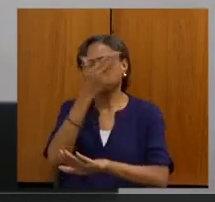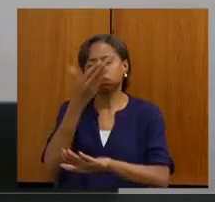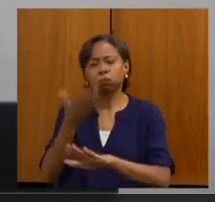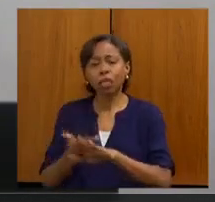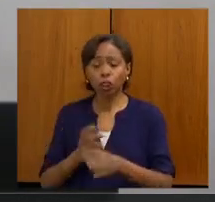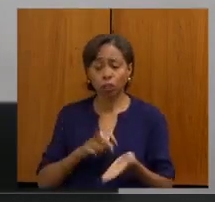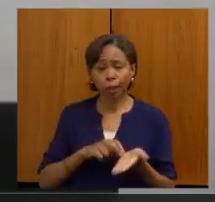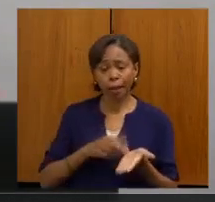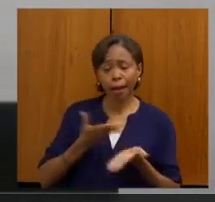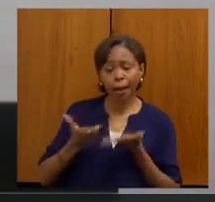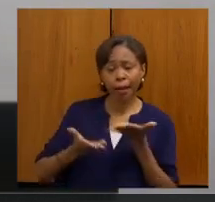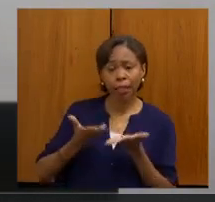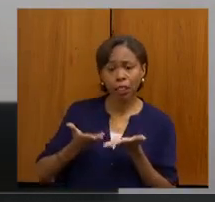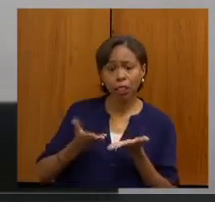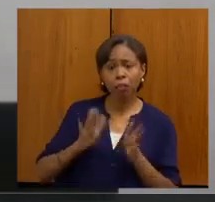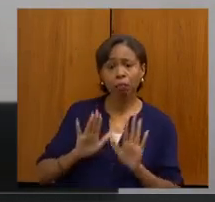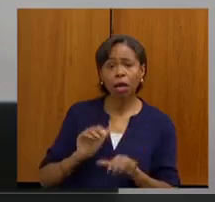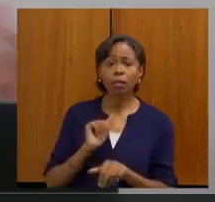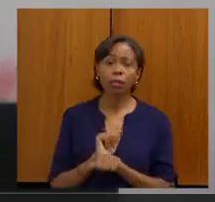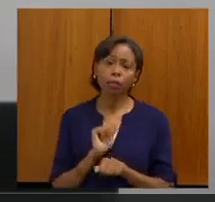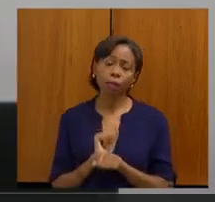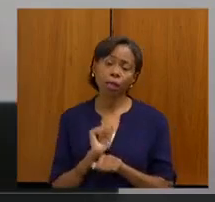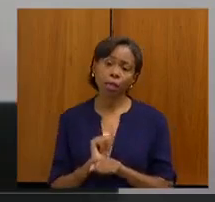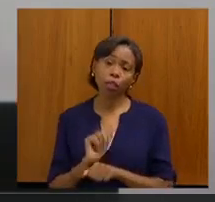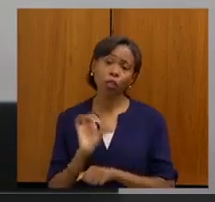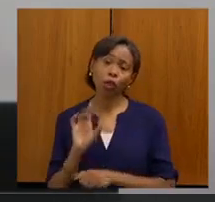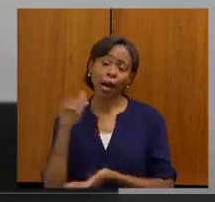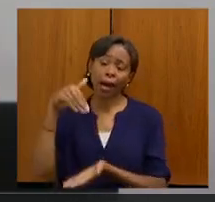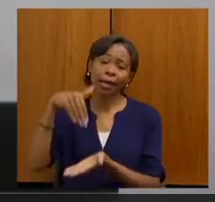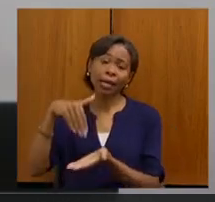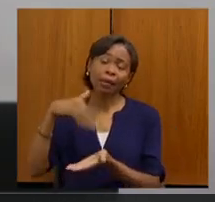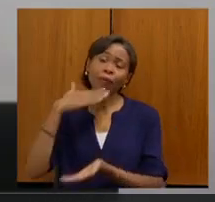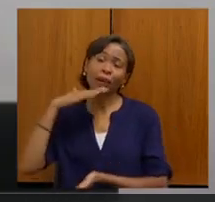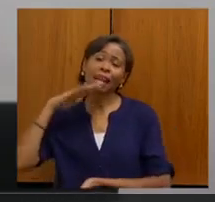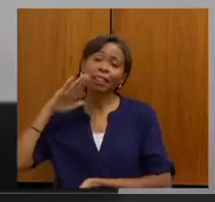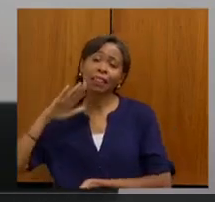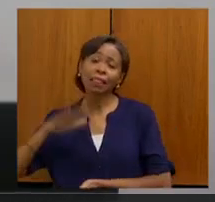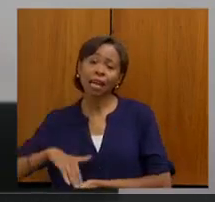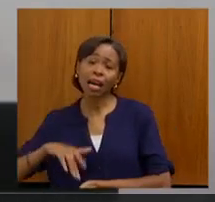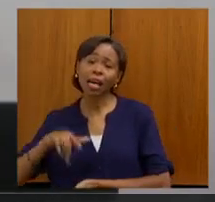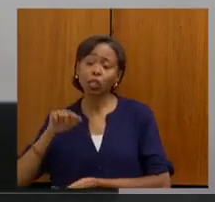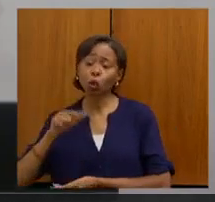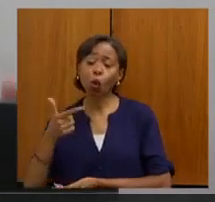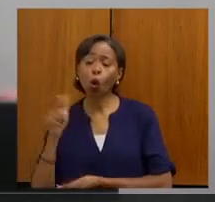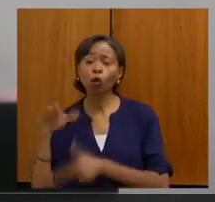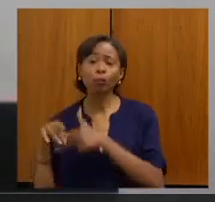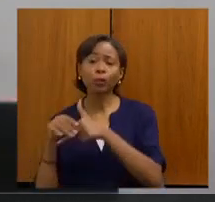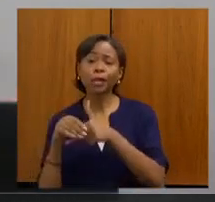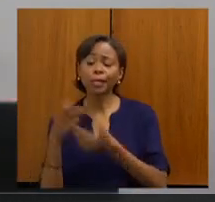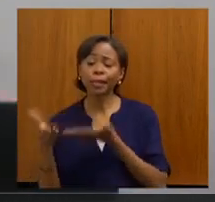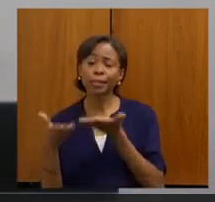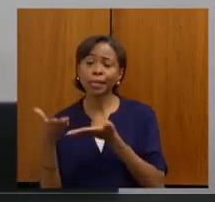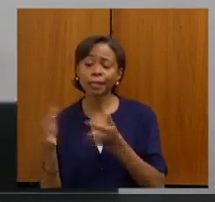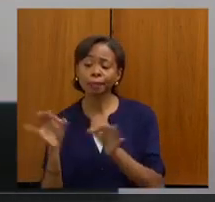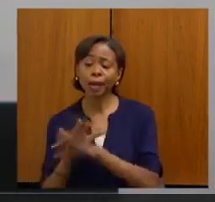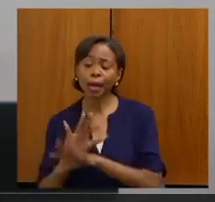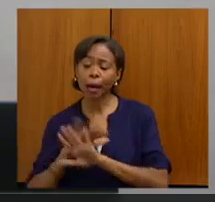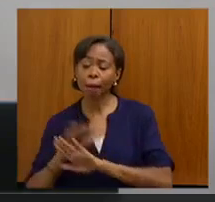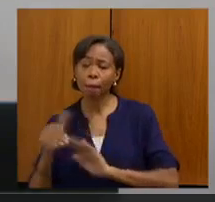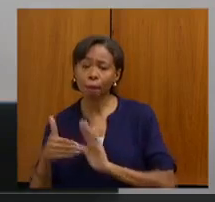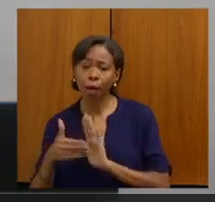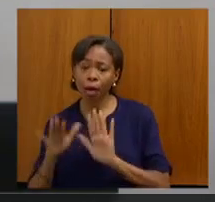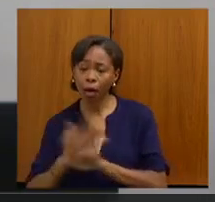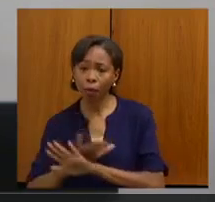voltar para casa no final da tarde, quando todos os outros pacientes também já foram atendidos. Então, o paciente tem um agendamento de manhã,